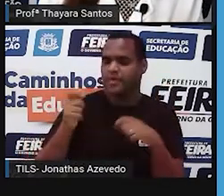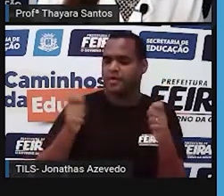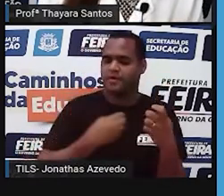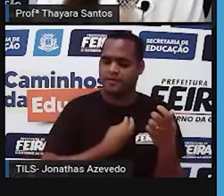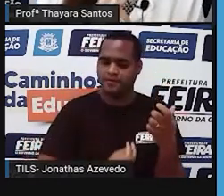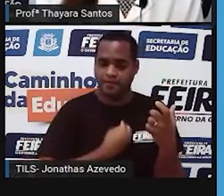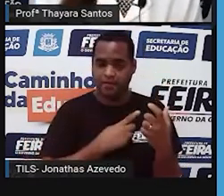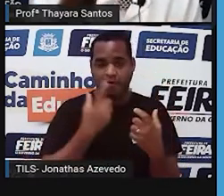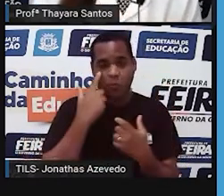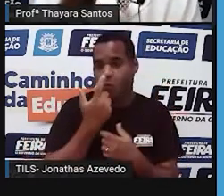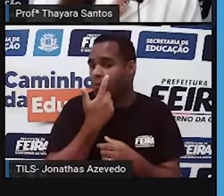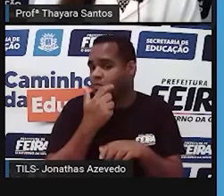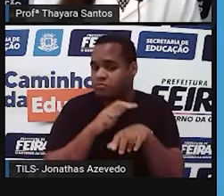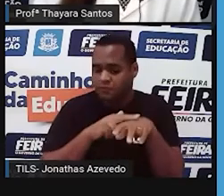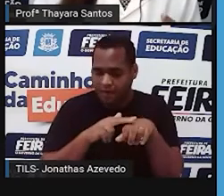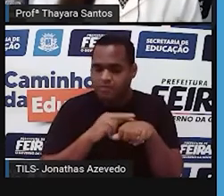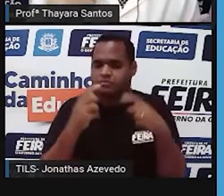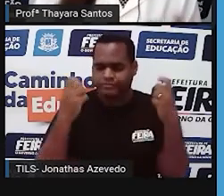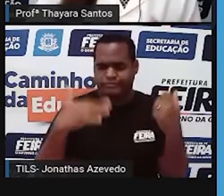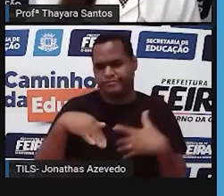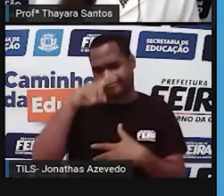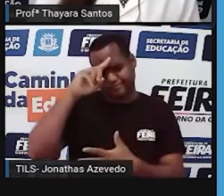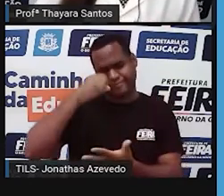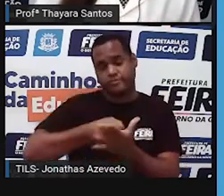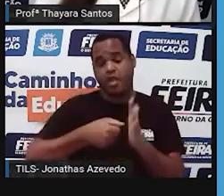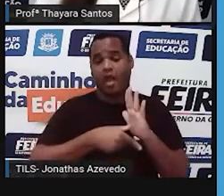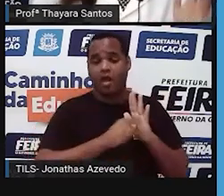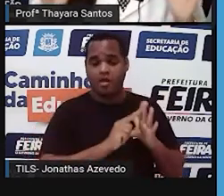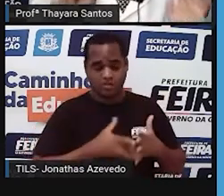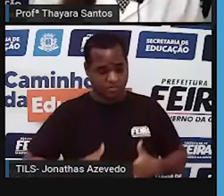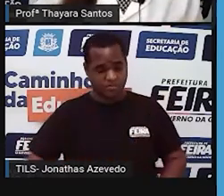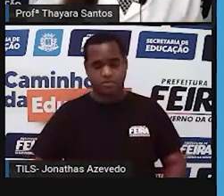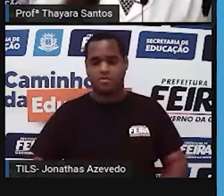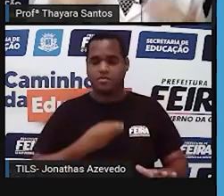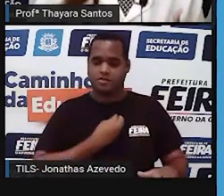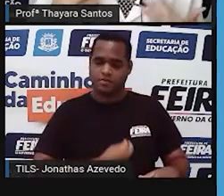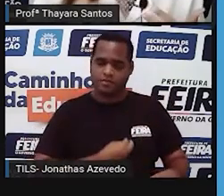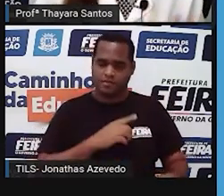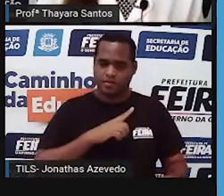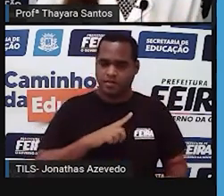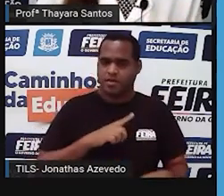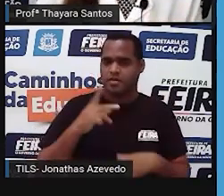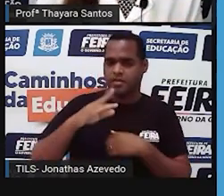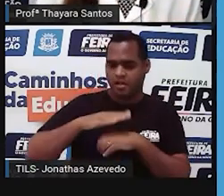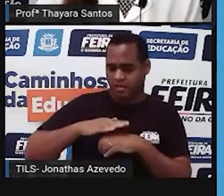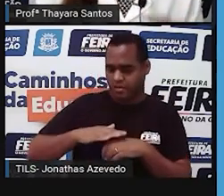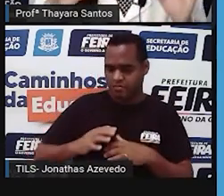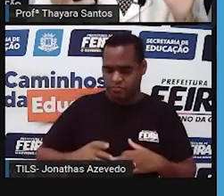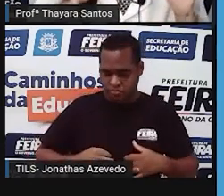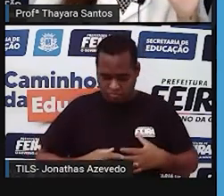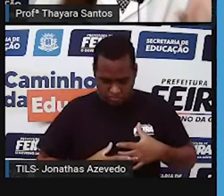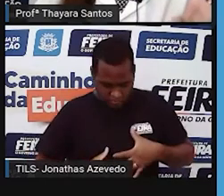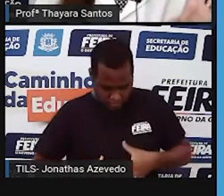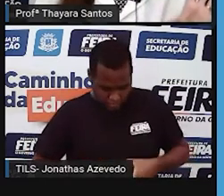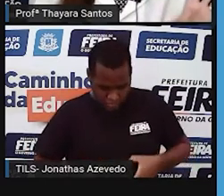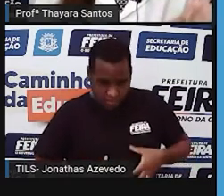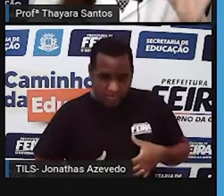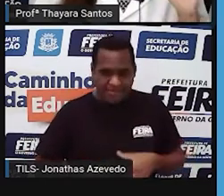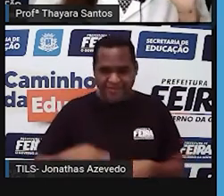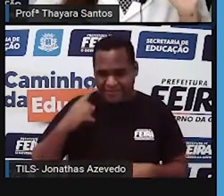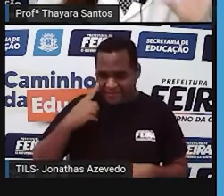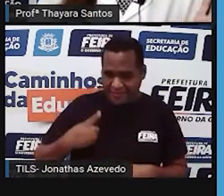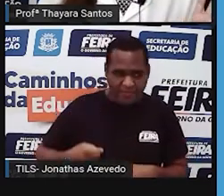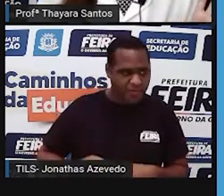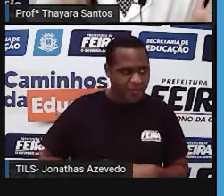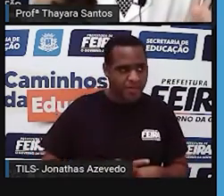um olho verde. E isso já foi determinado antes mesmo dela nascer. Lá quando ela estava se formando, se desenvolvendo, no momento que o espermatozoide